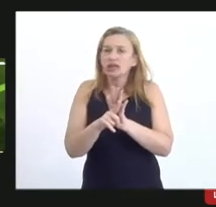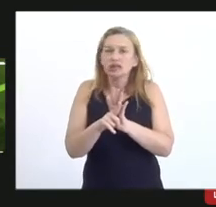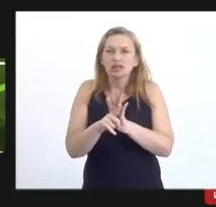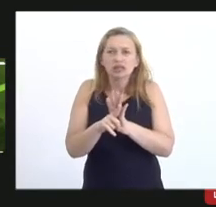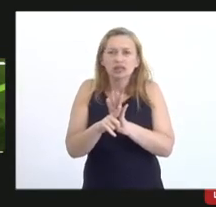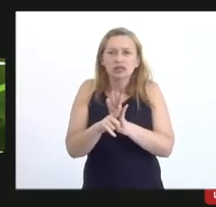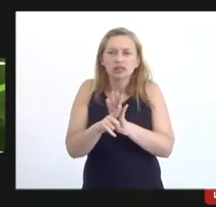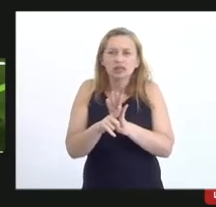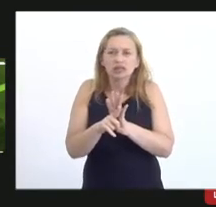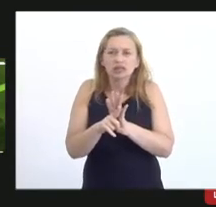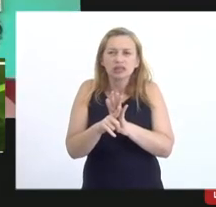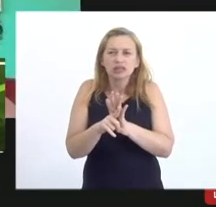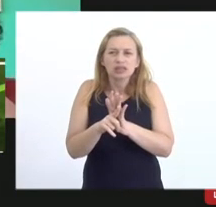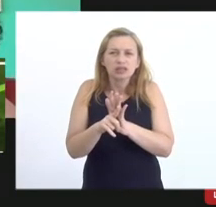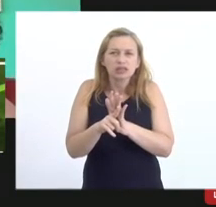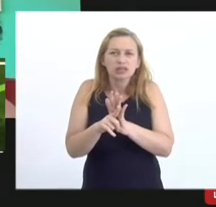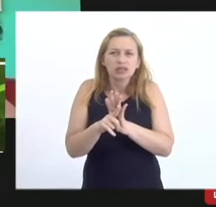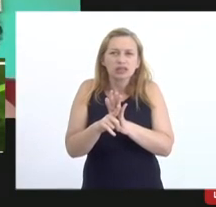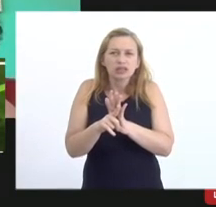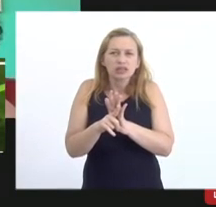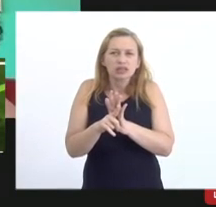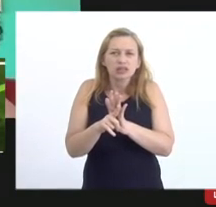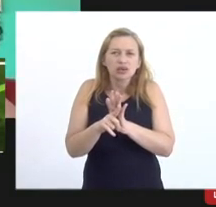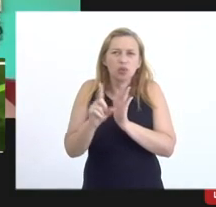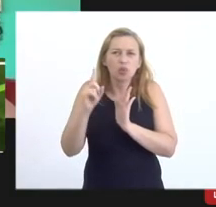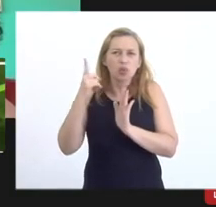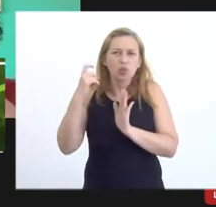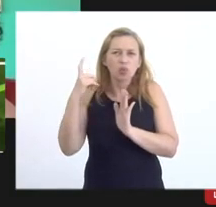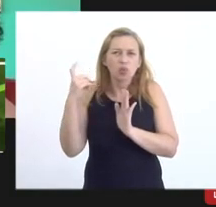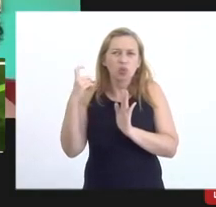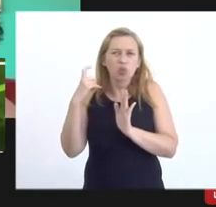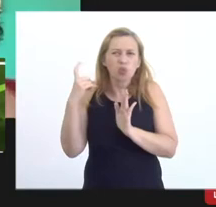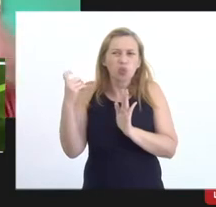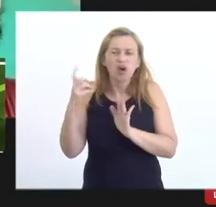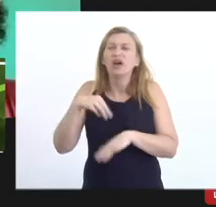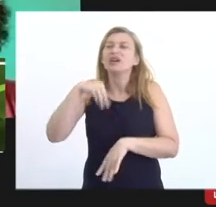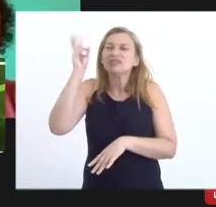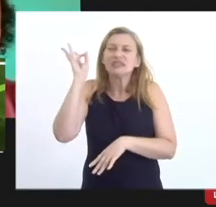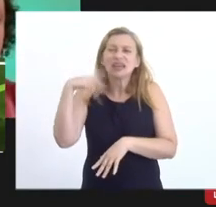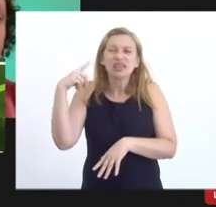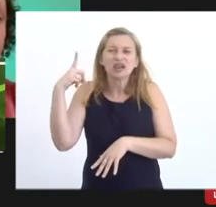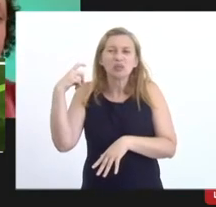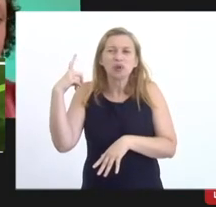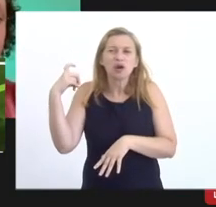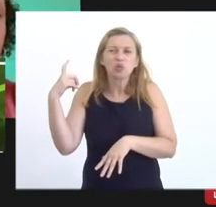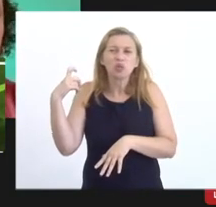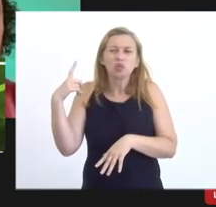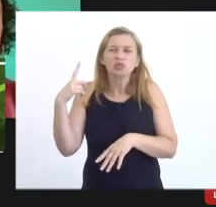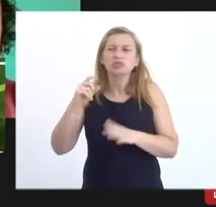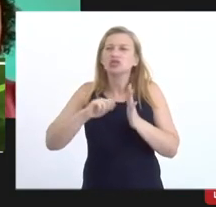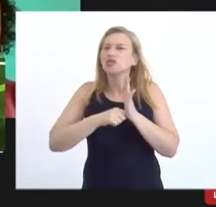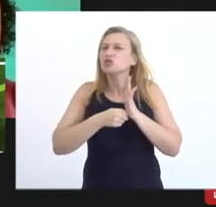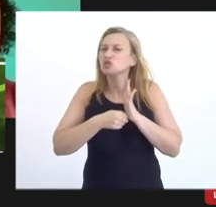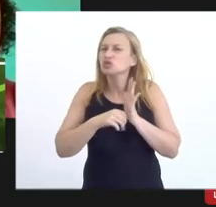gelada um pinguinho de coisa pessoal alguém está com som aberto aí já fechou já